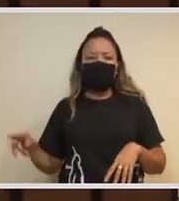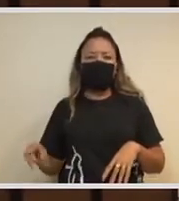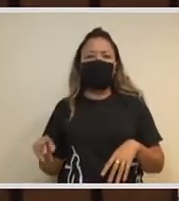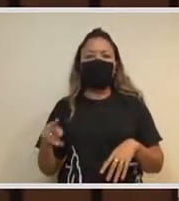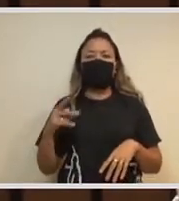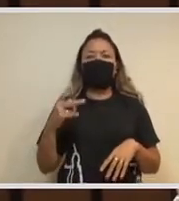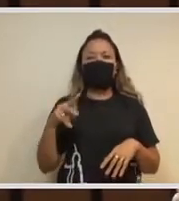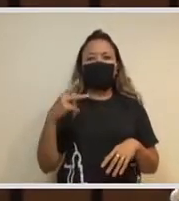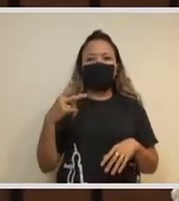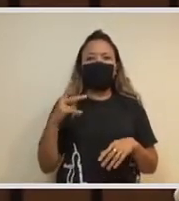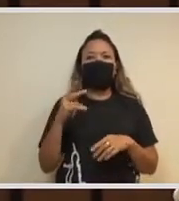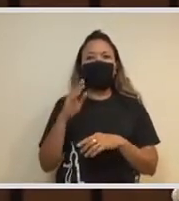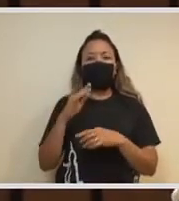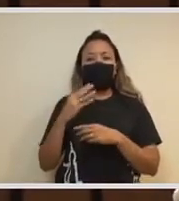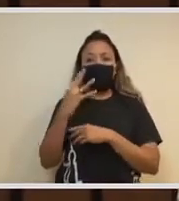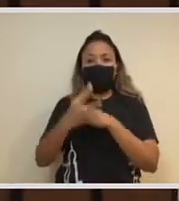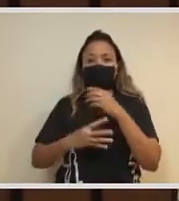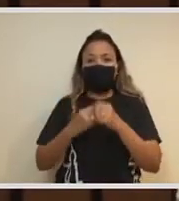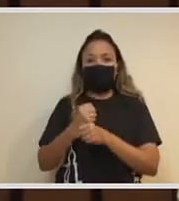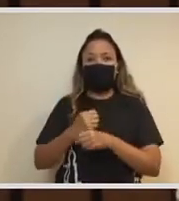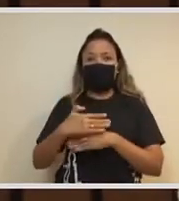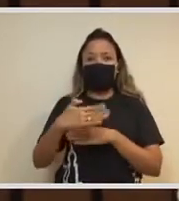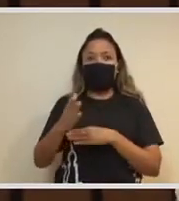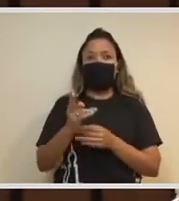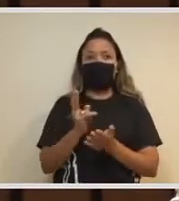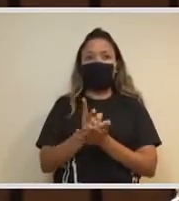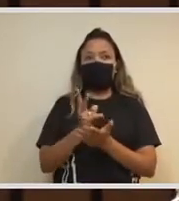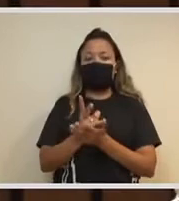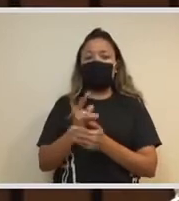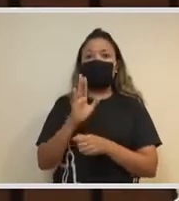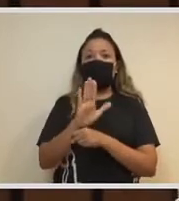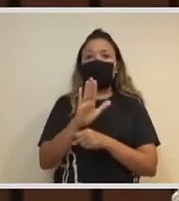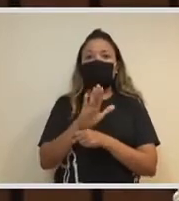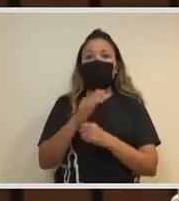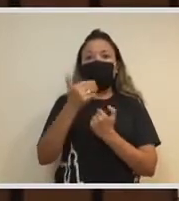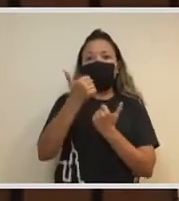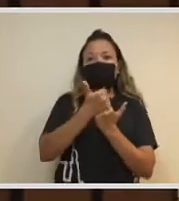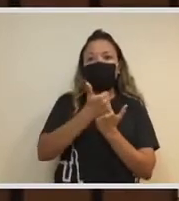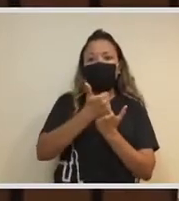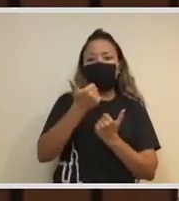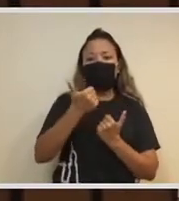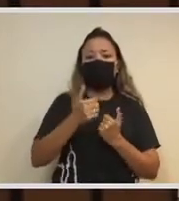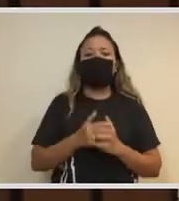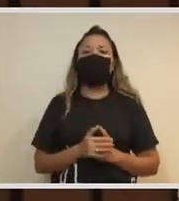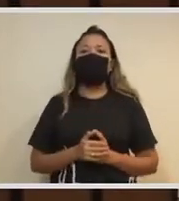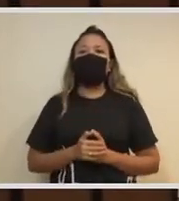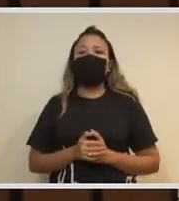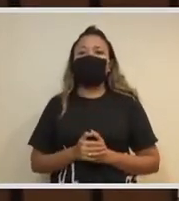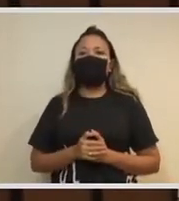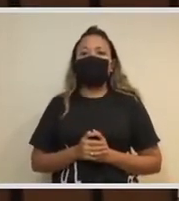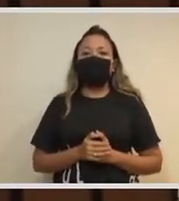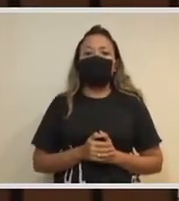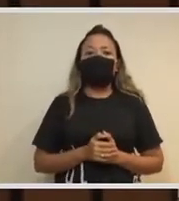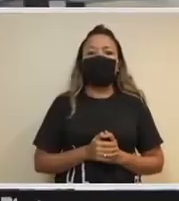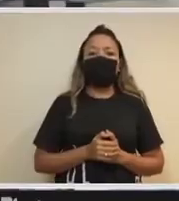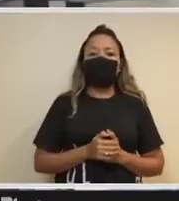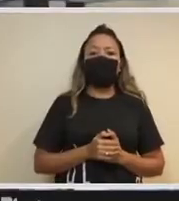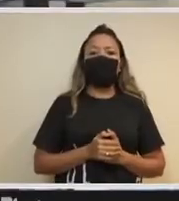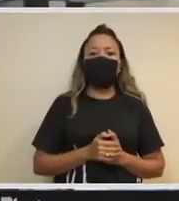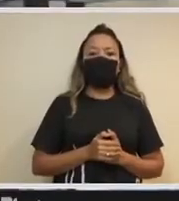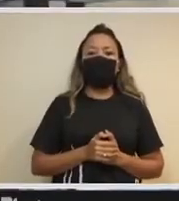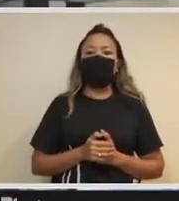de rede de escolas, uma contribuição notável. Nesse momento, o Carlos Gadelha, então, passará a assumir a